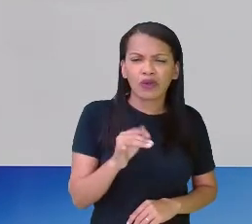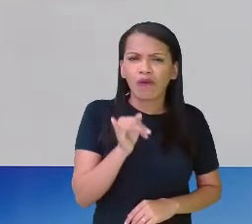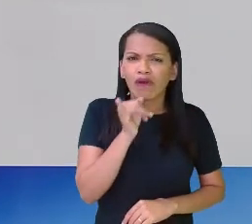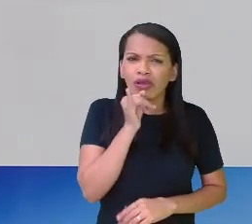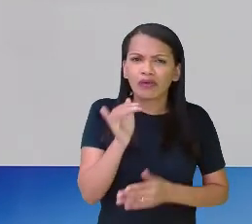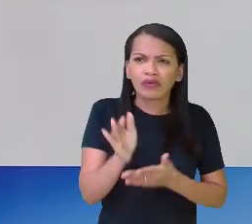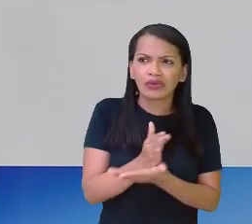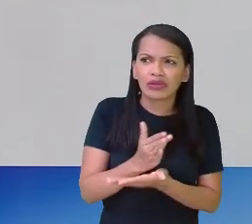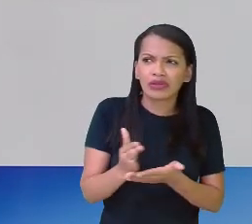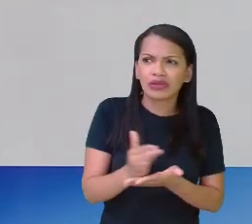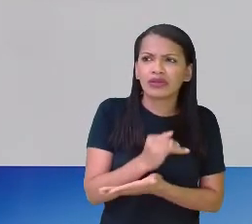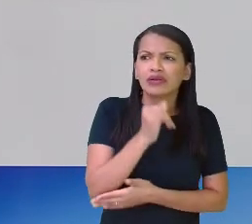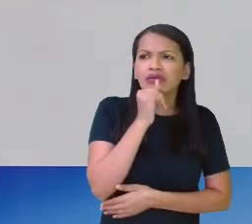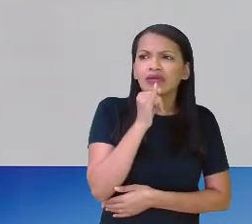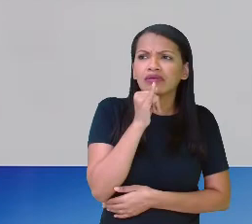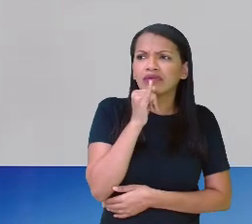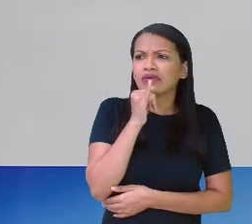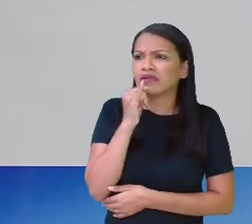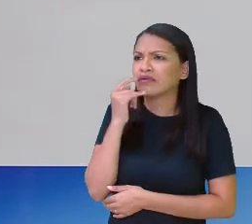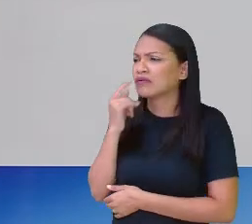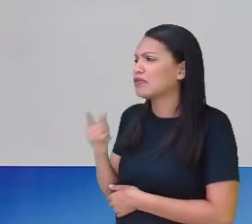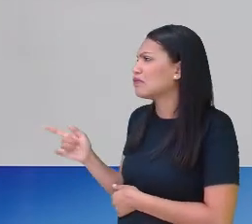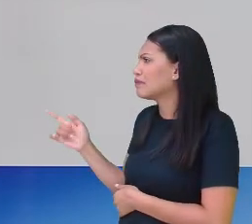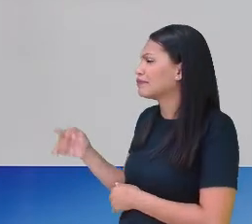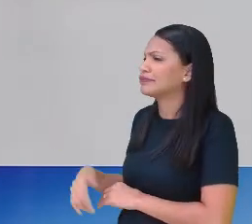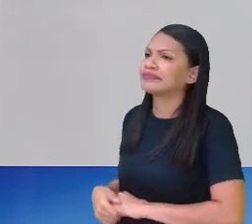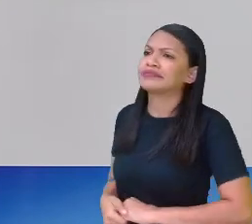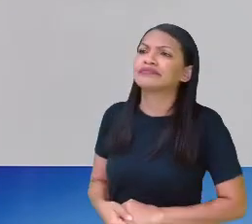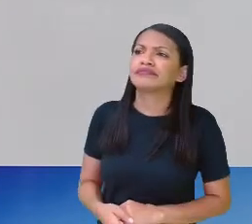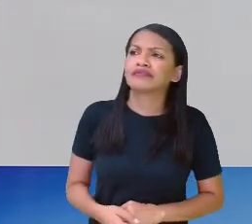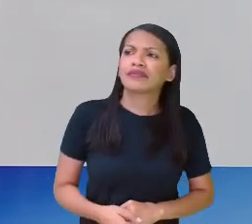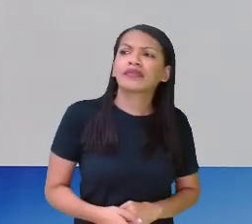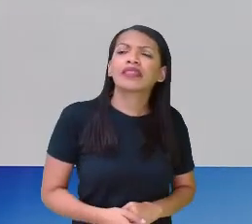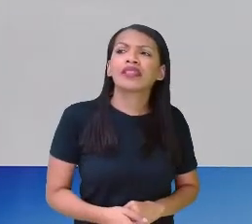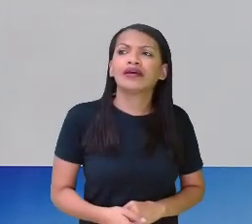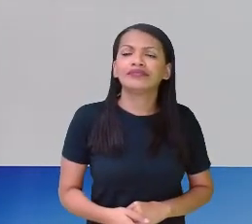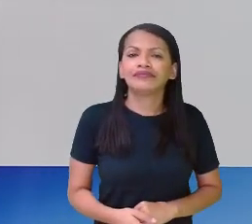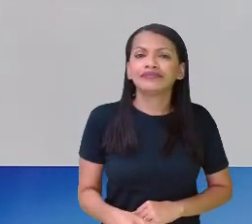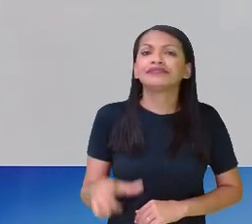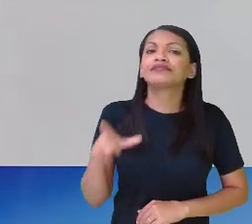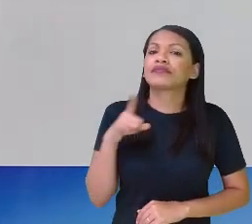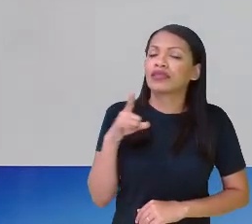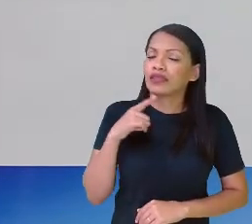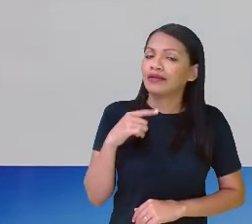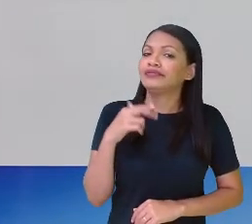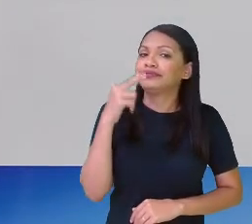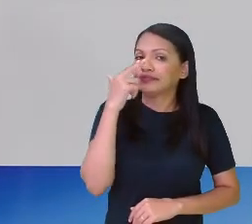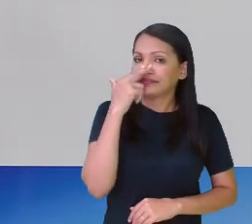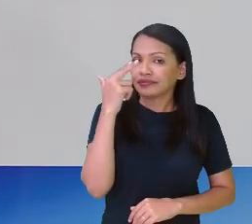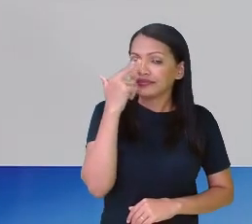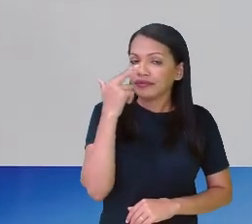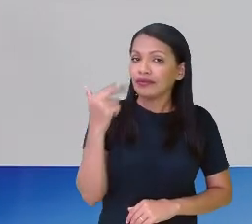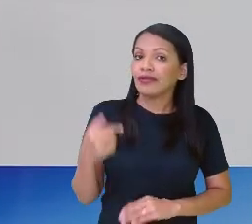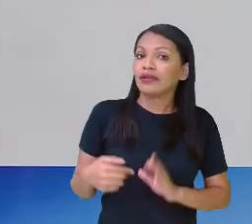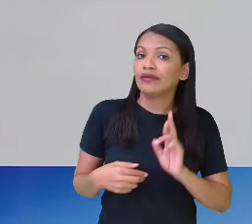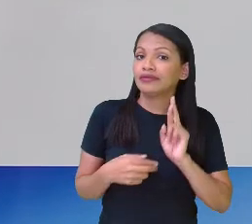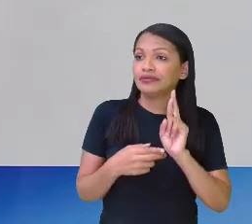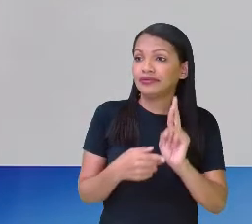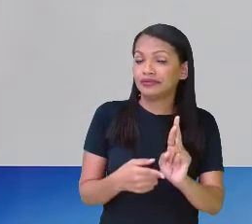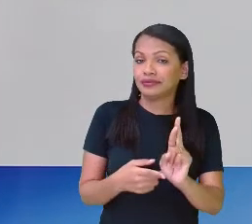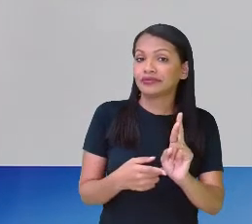exemplos, tá? Ó, eu tenho as mesmas representações, só que dessa vez uma